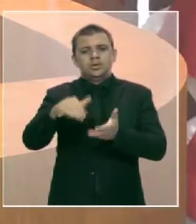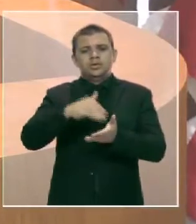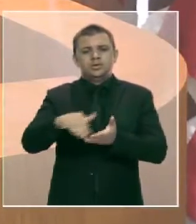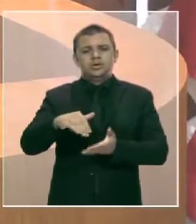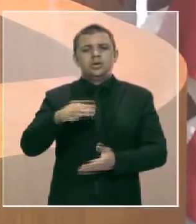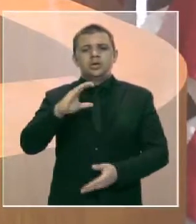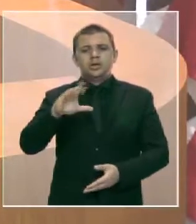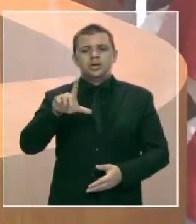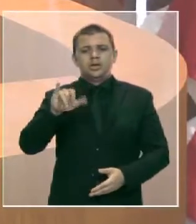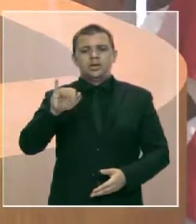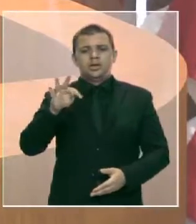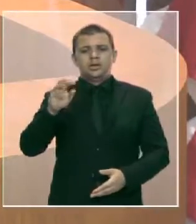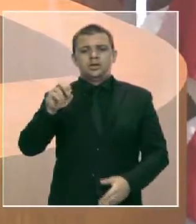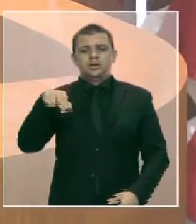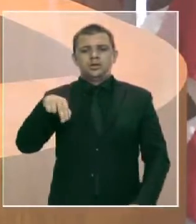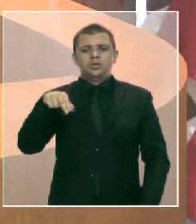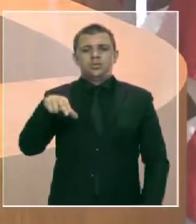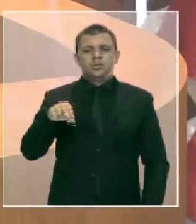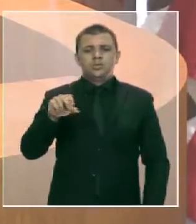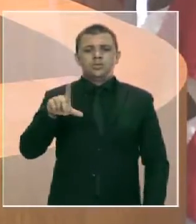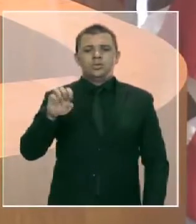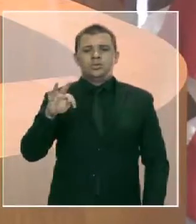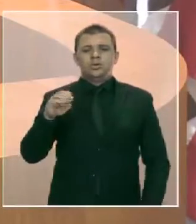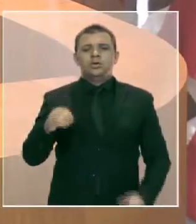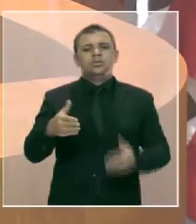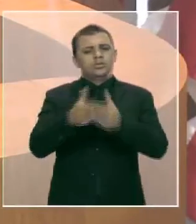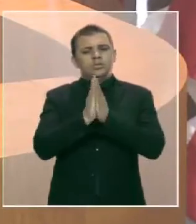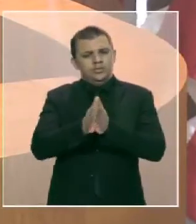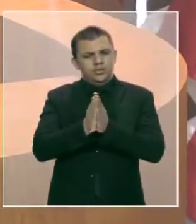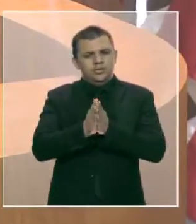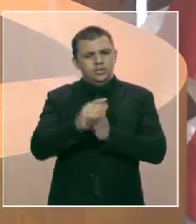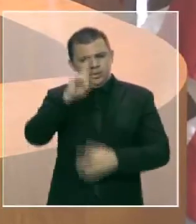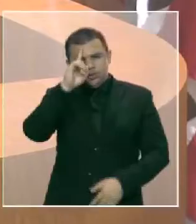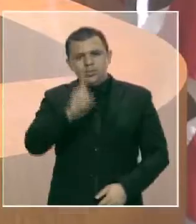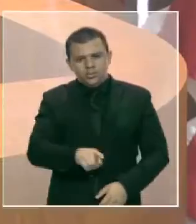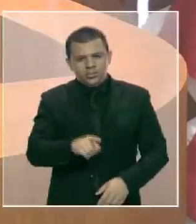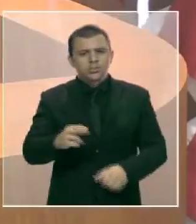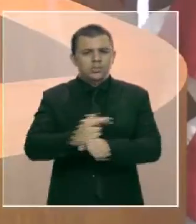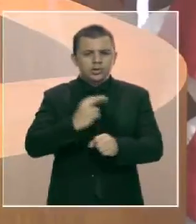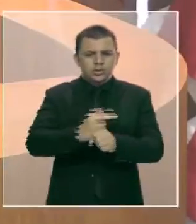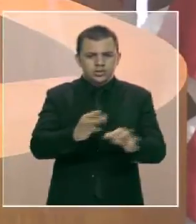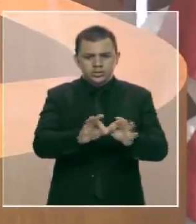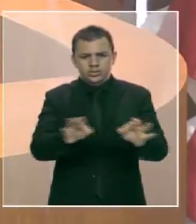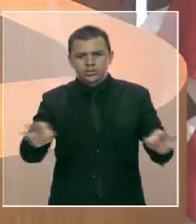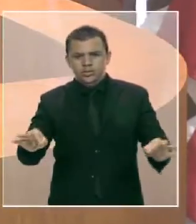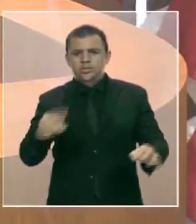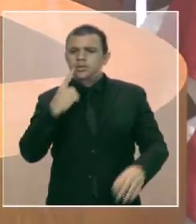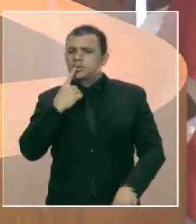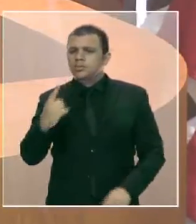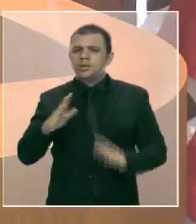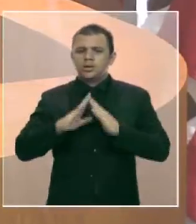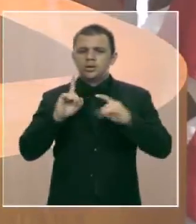trecho da Avenida Tacredo Neves, próximo ao Socorrão 2. Que Deus seja louvado.